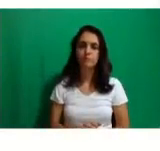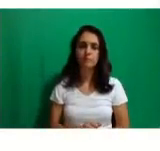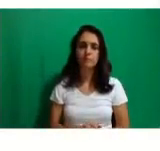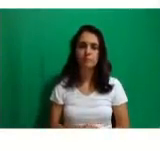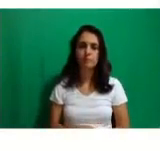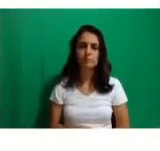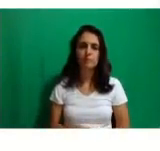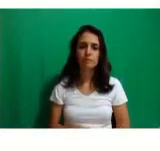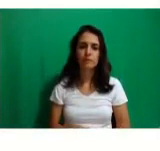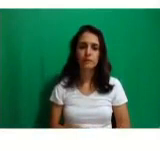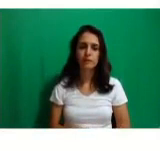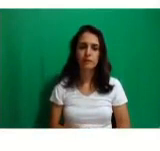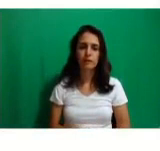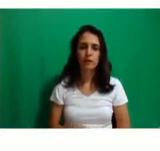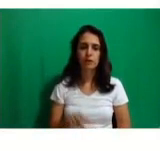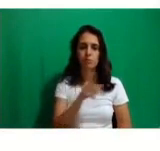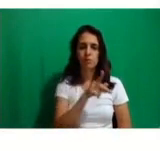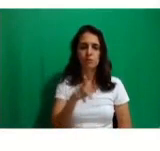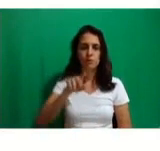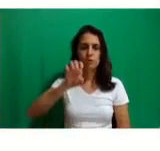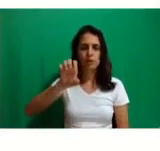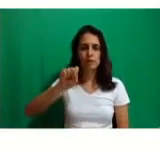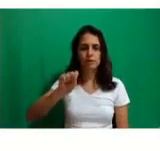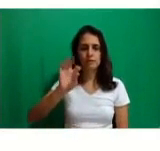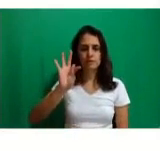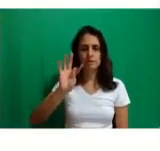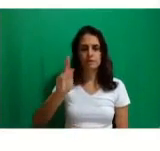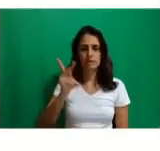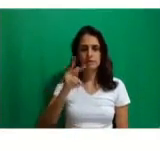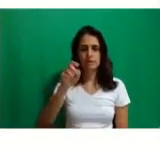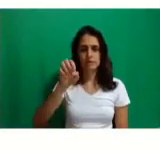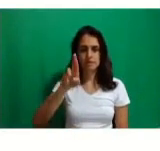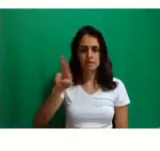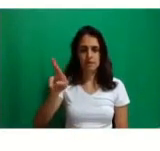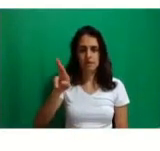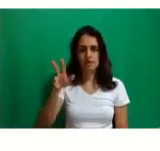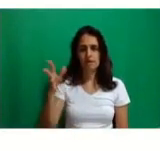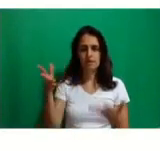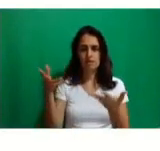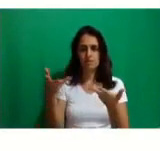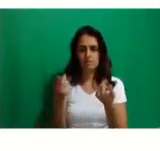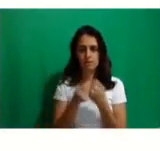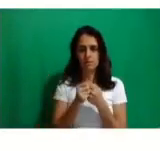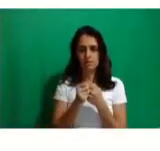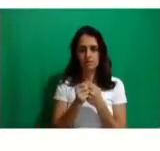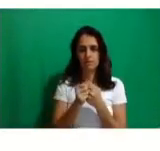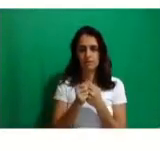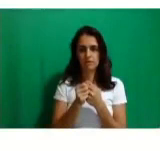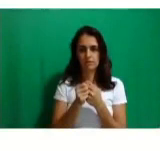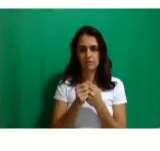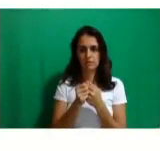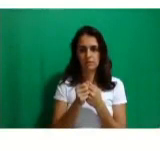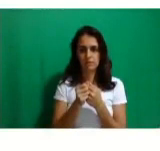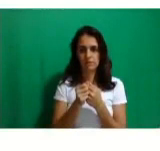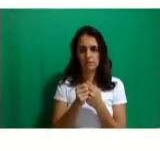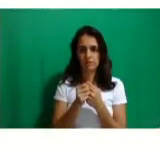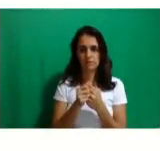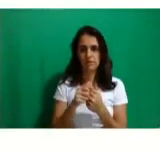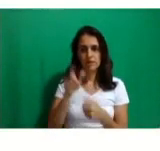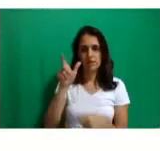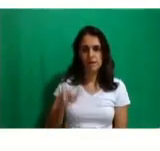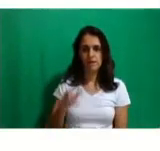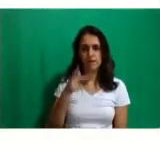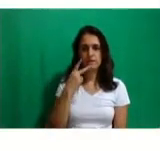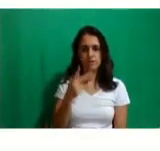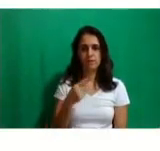professora Esté, gente, é um sol nosso aqui. Aí eu chamo, não aguento, eu chamo ela de Teté. Então, ela está falando que não dá para